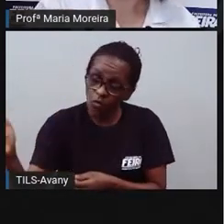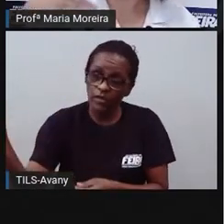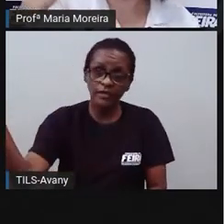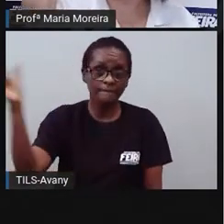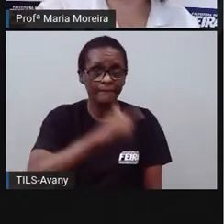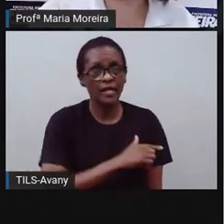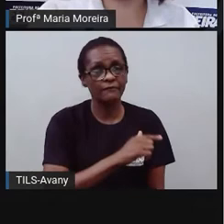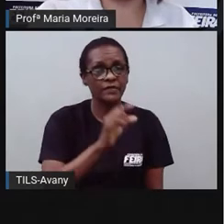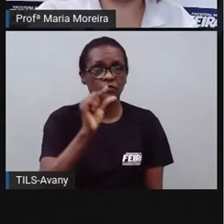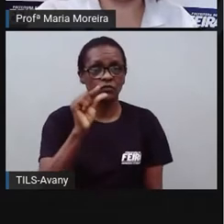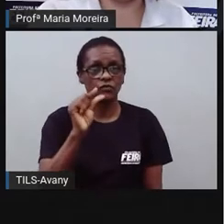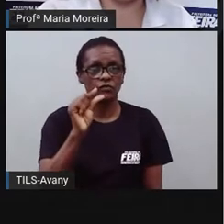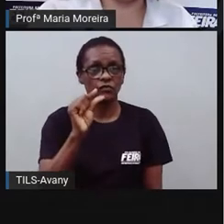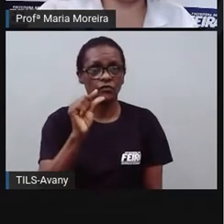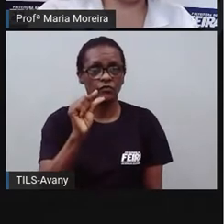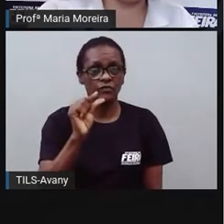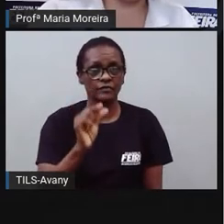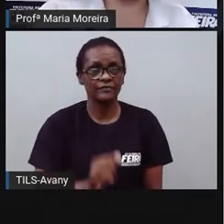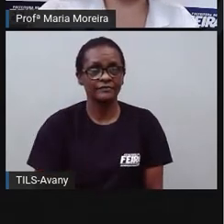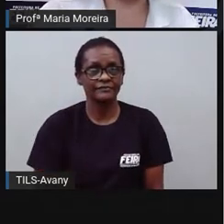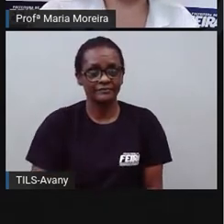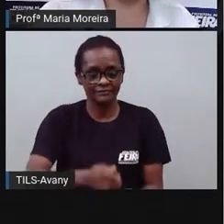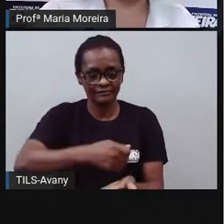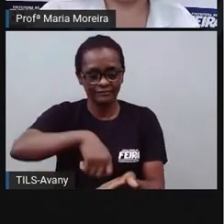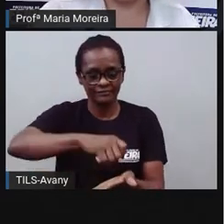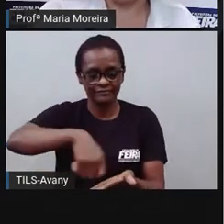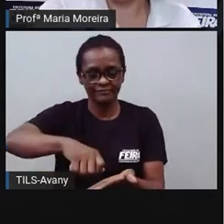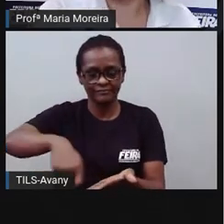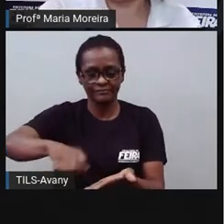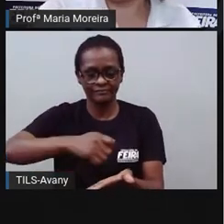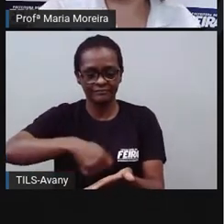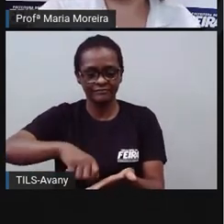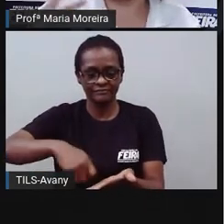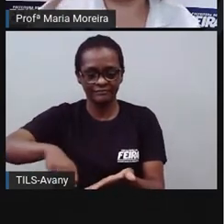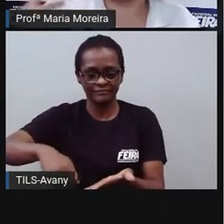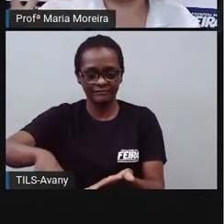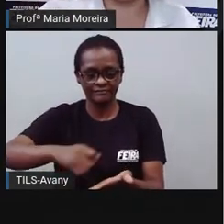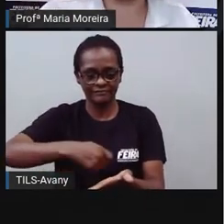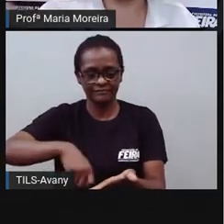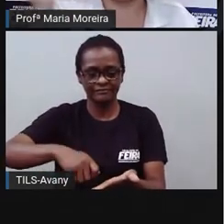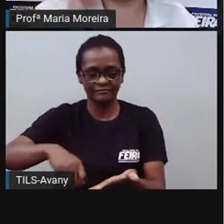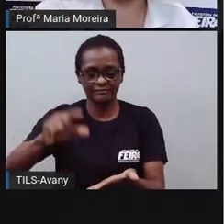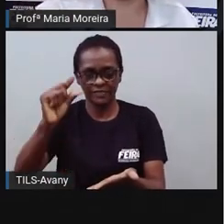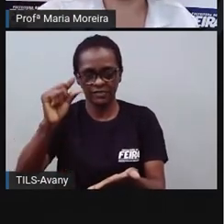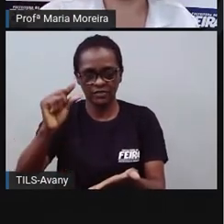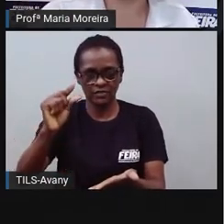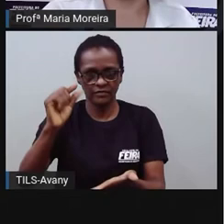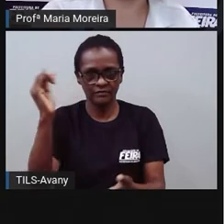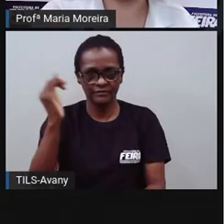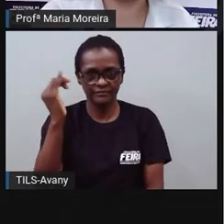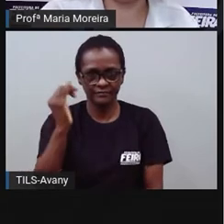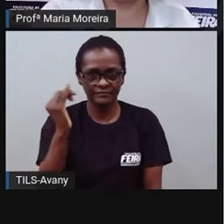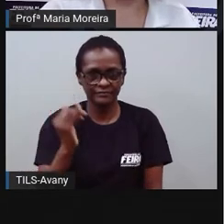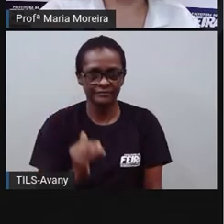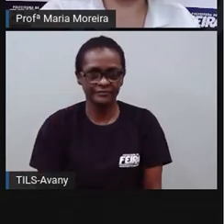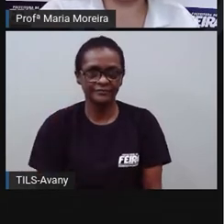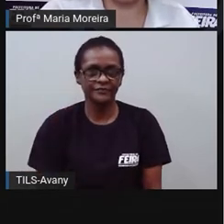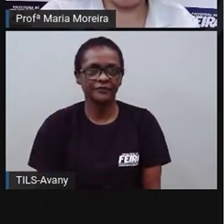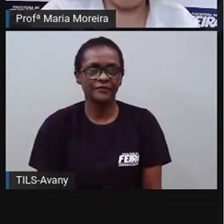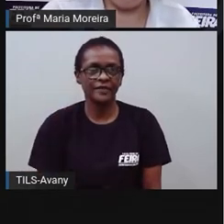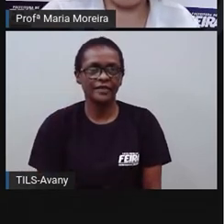né? A pessoa que está escrevendo aquela notícia, ela pode até estar envolvida, mas, preferencialmente, ela é escrita o quê? Na terceira